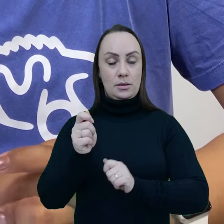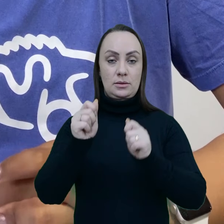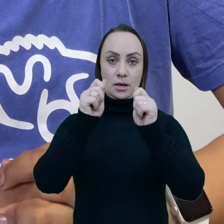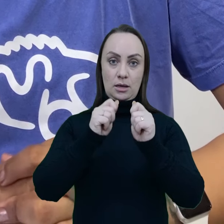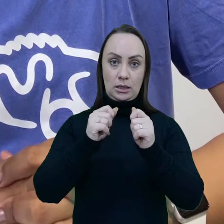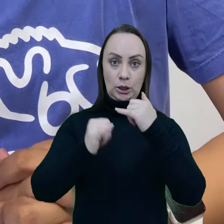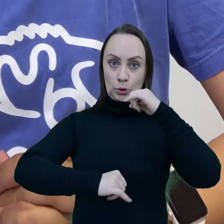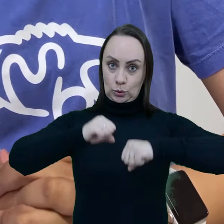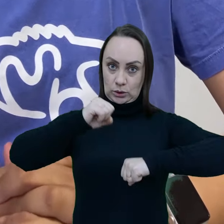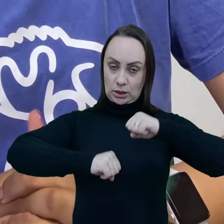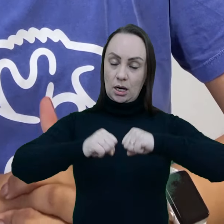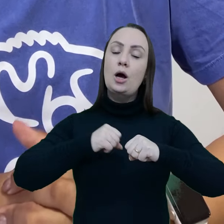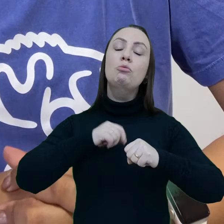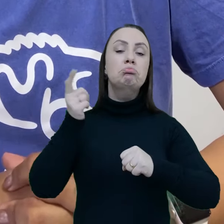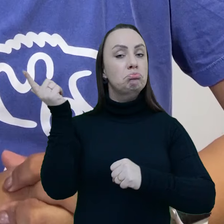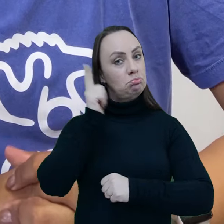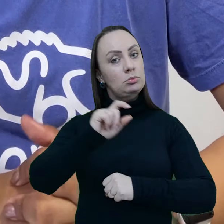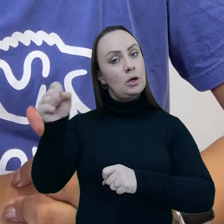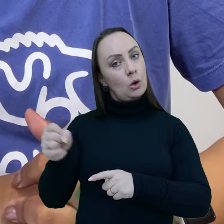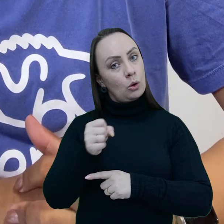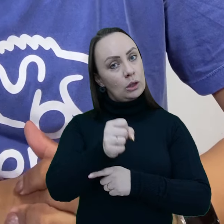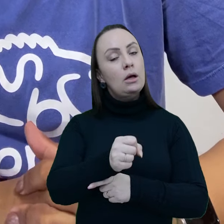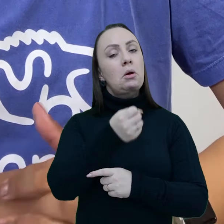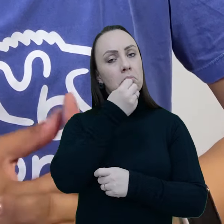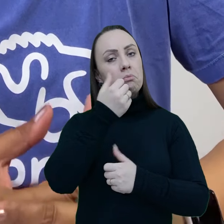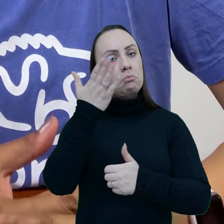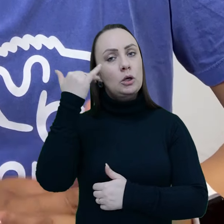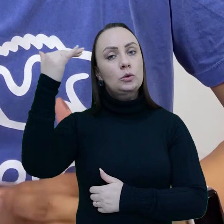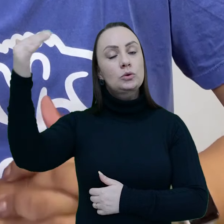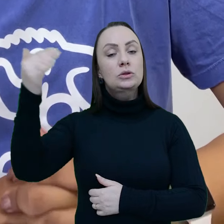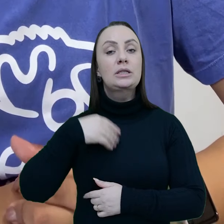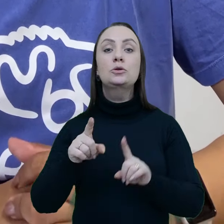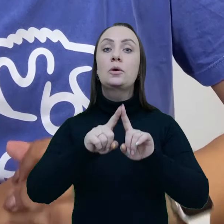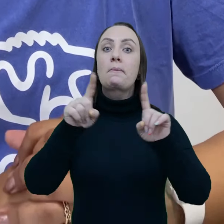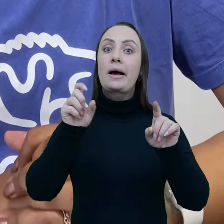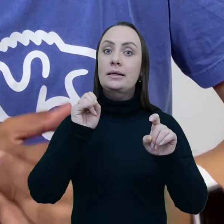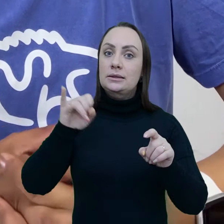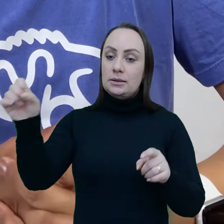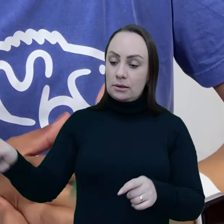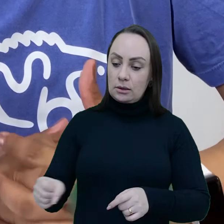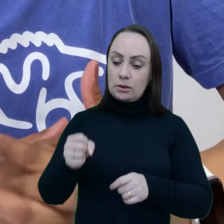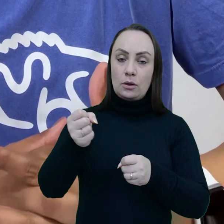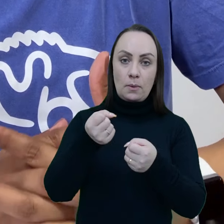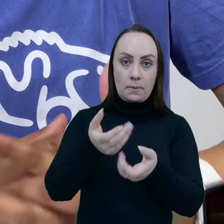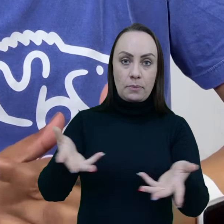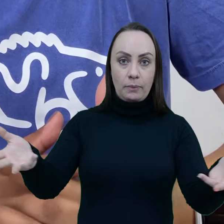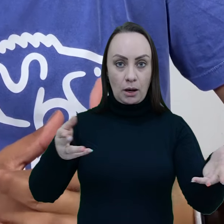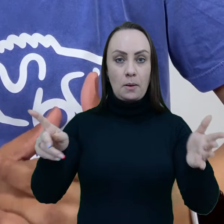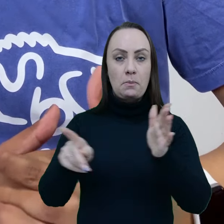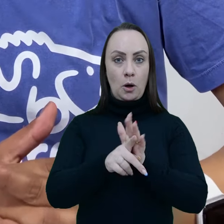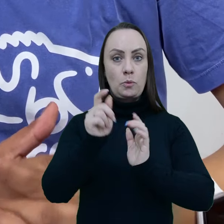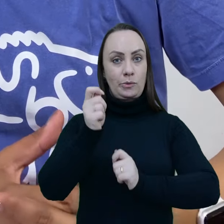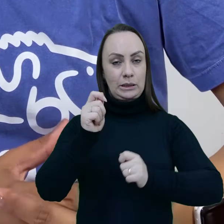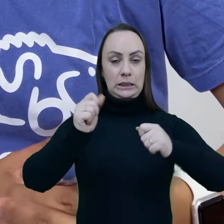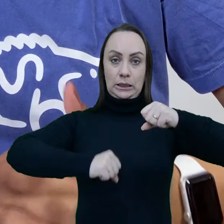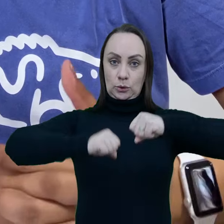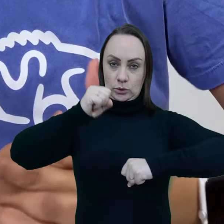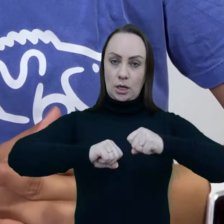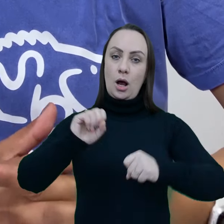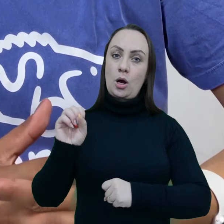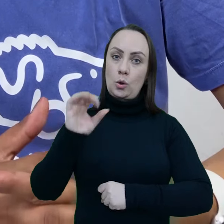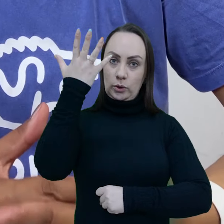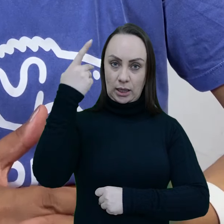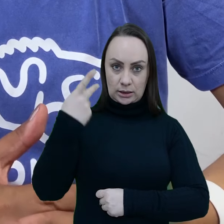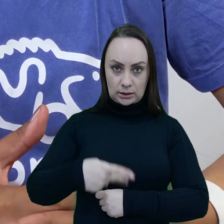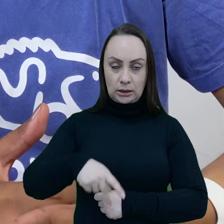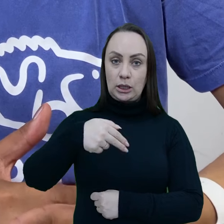tem a pesca industrial, eles foram relativamente incorporados e têm tido um certo sucesso. Entretanto, quando a gente joga esses dispositivos para as